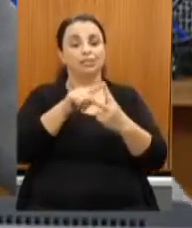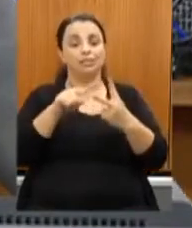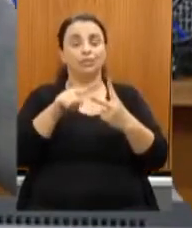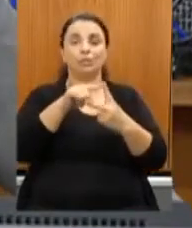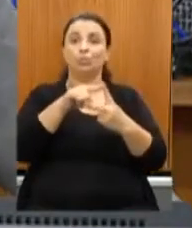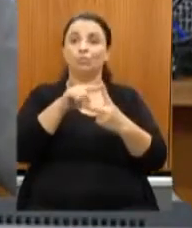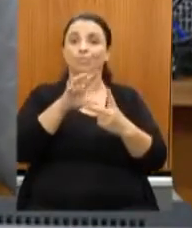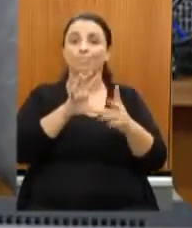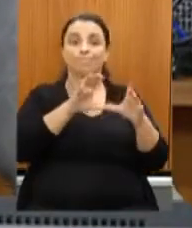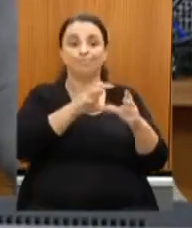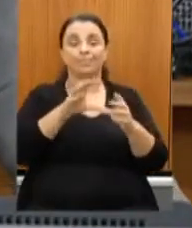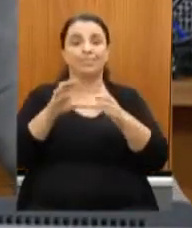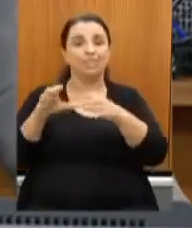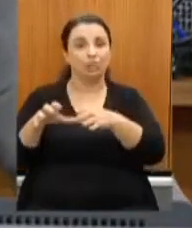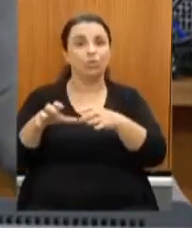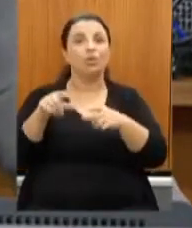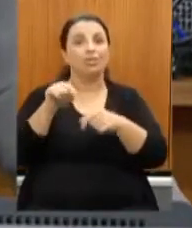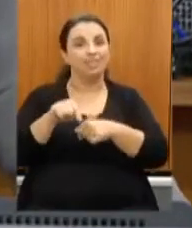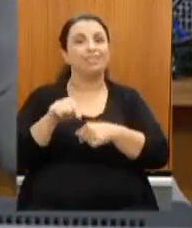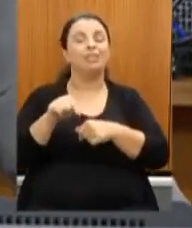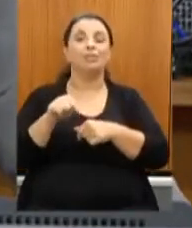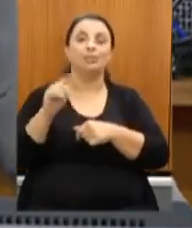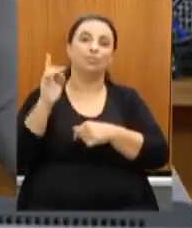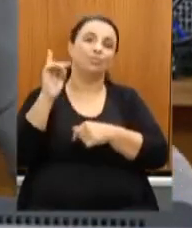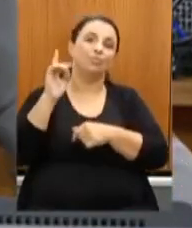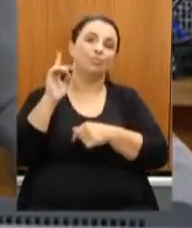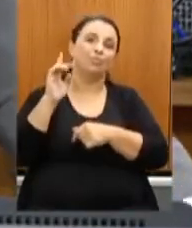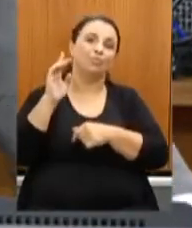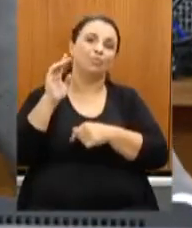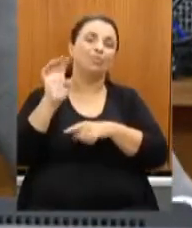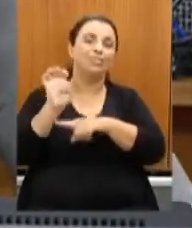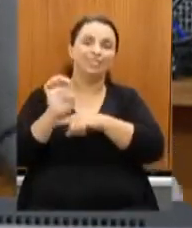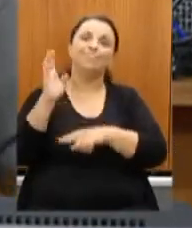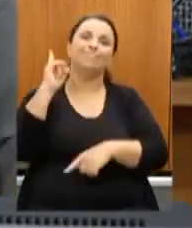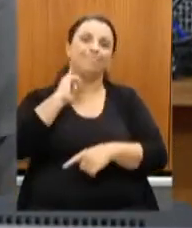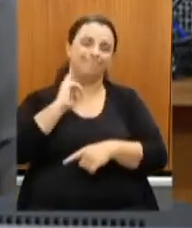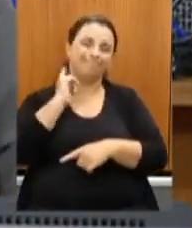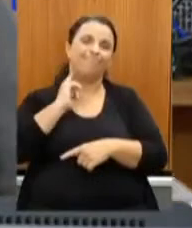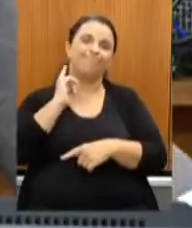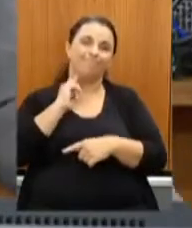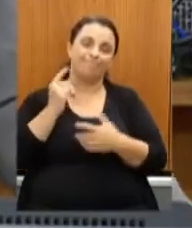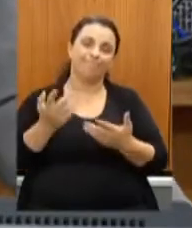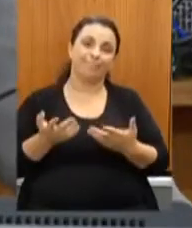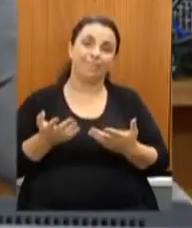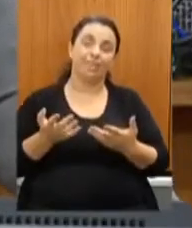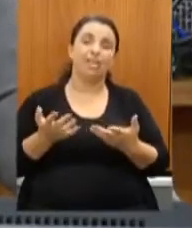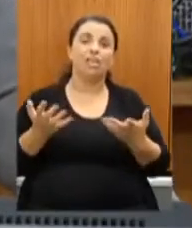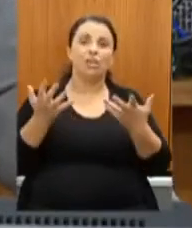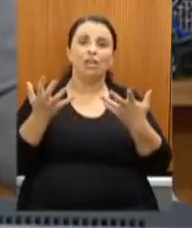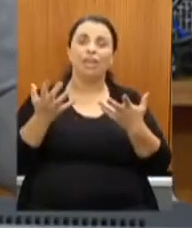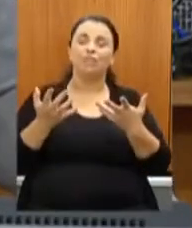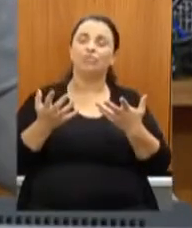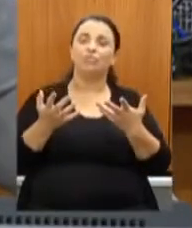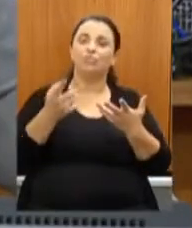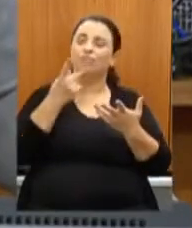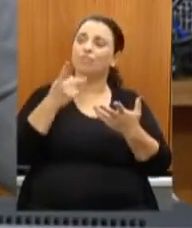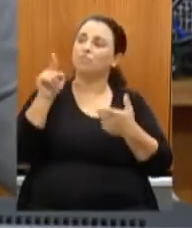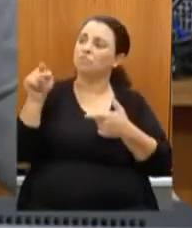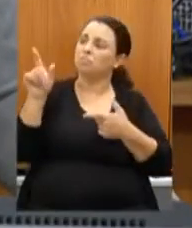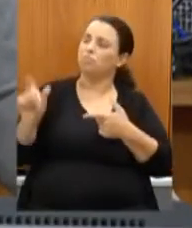desse Estado. por isso que eu quero dizer que o senhor é o homem certo